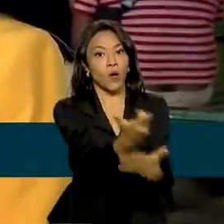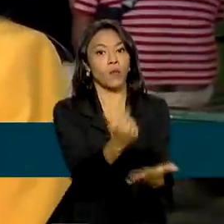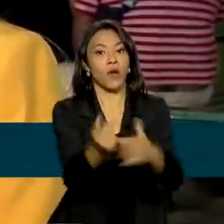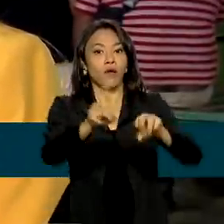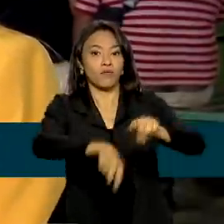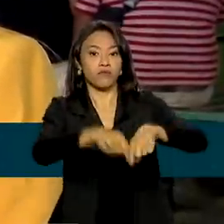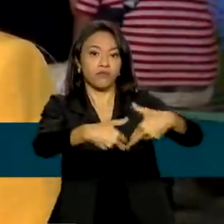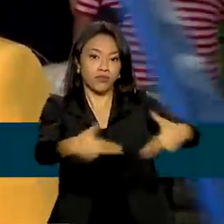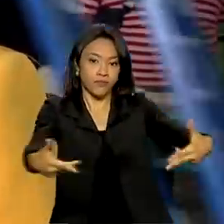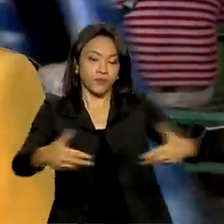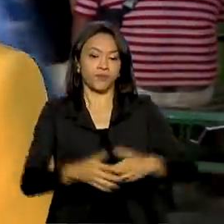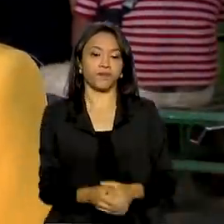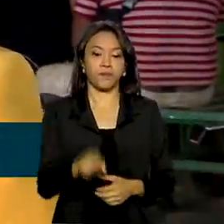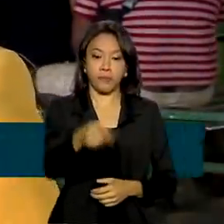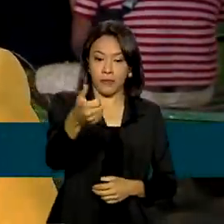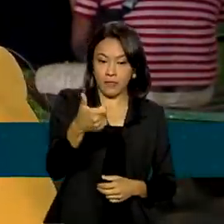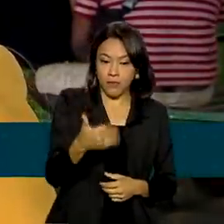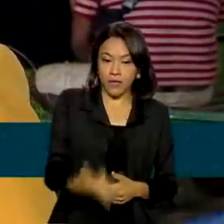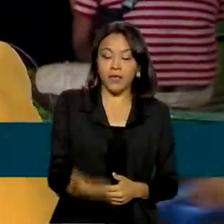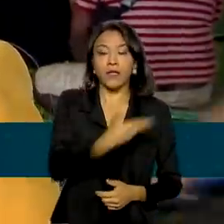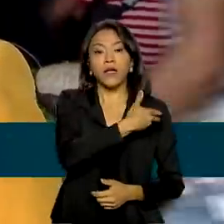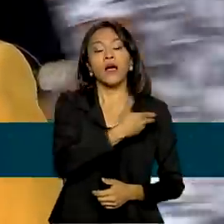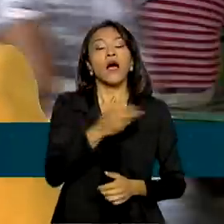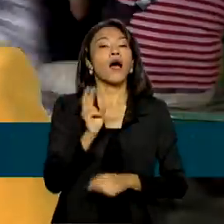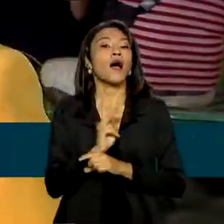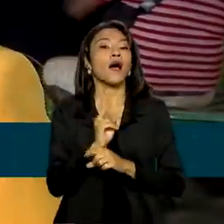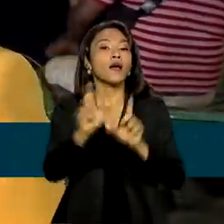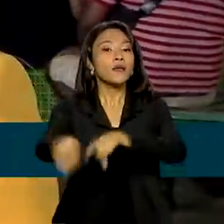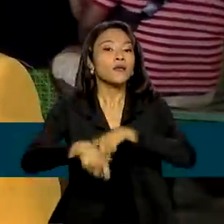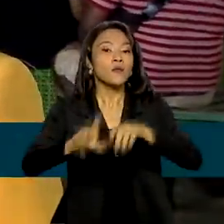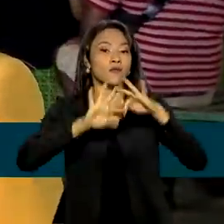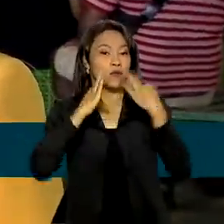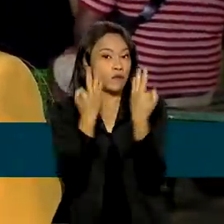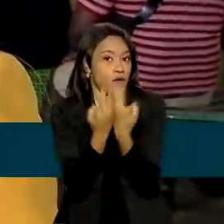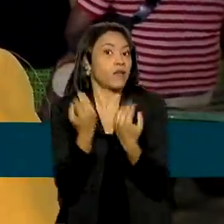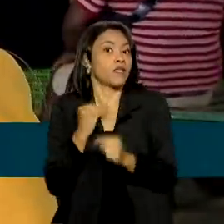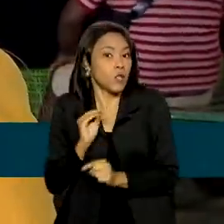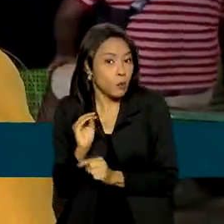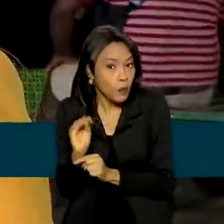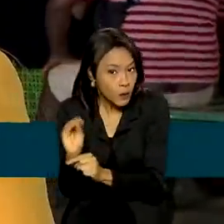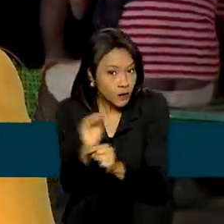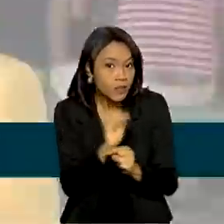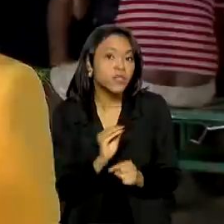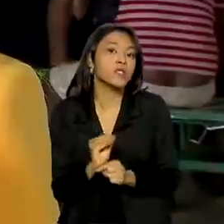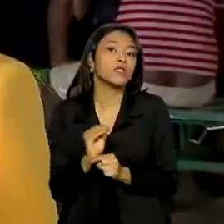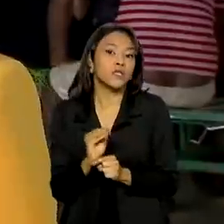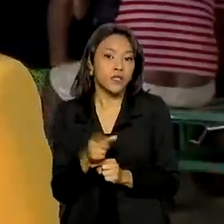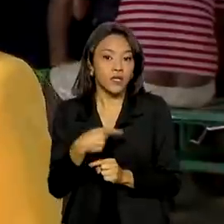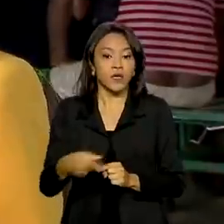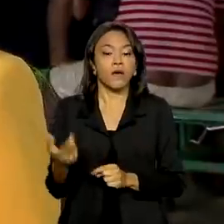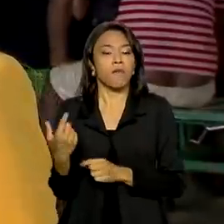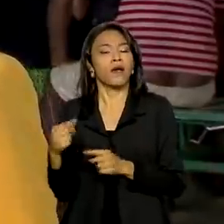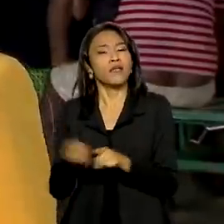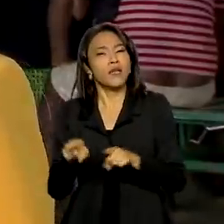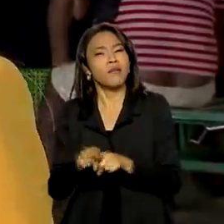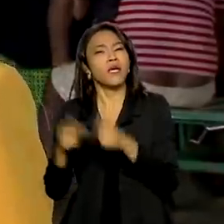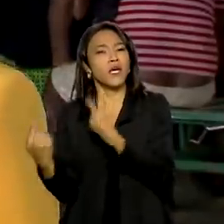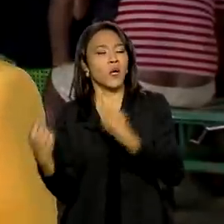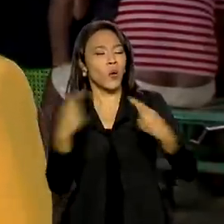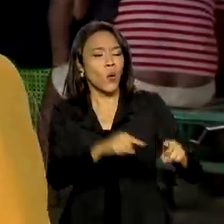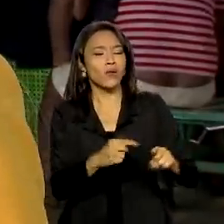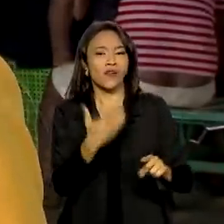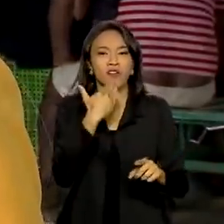agricultura familiar realmente está ficando sendo protegida, esse sistema vai dar uma proteção, poder combater também as